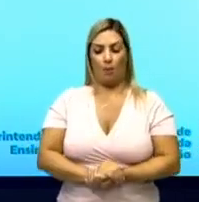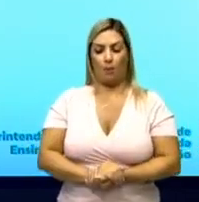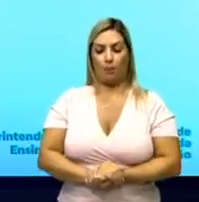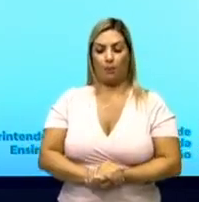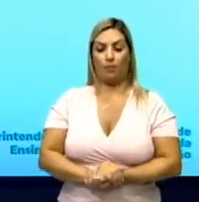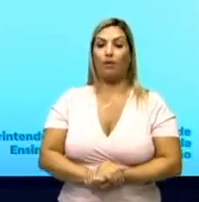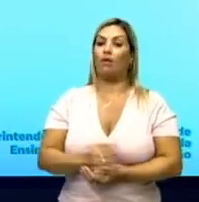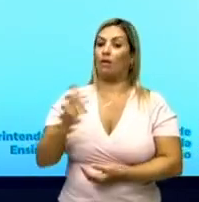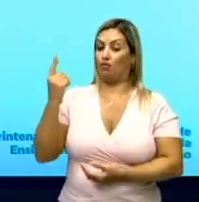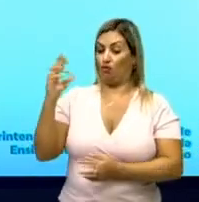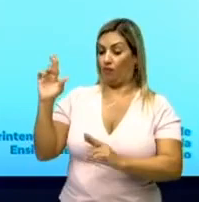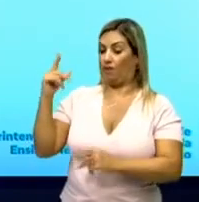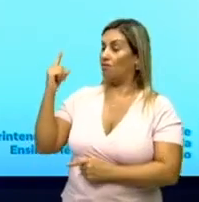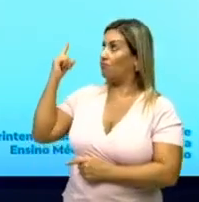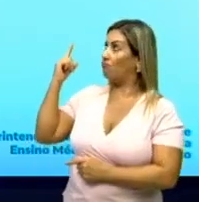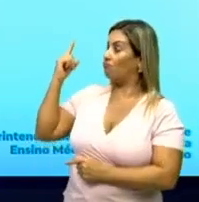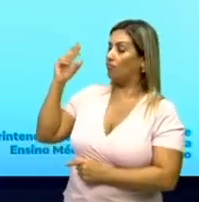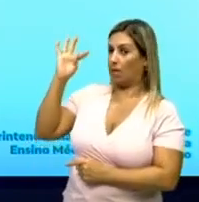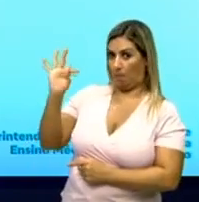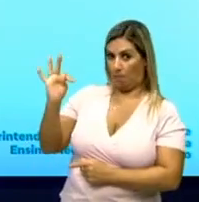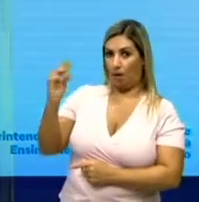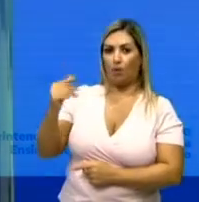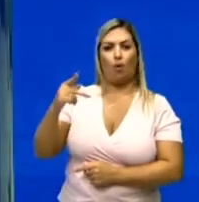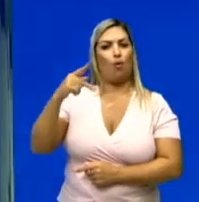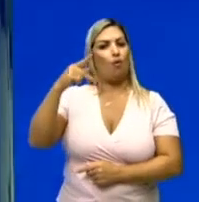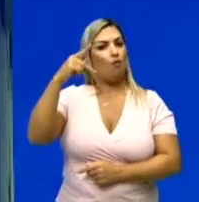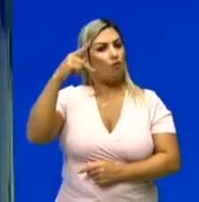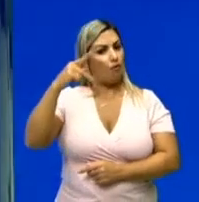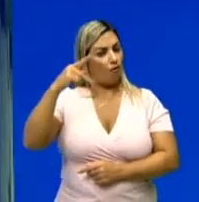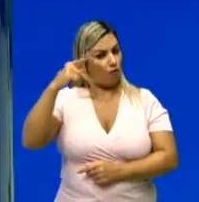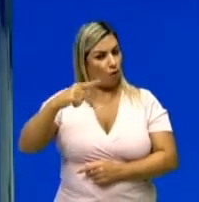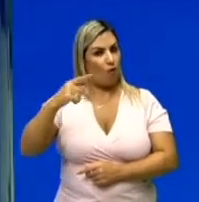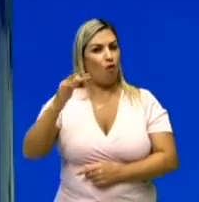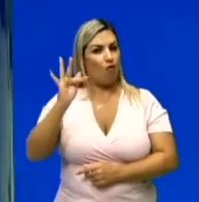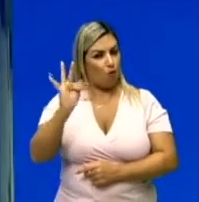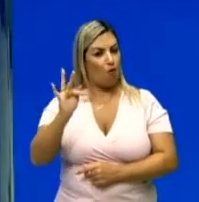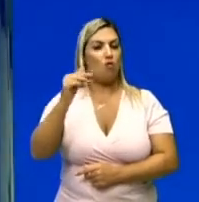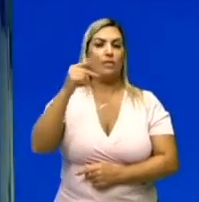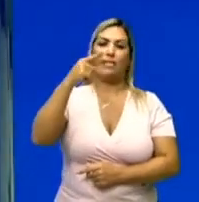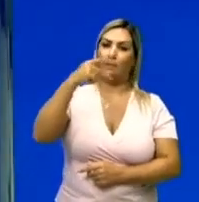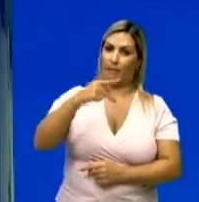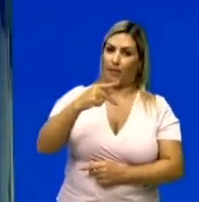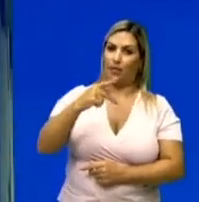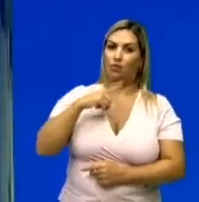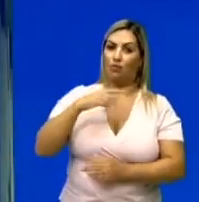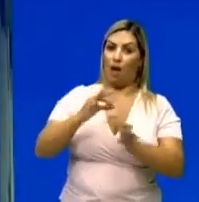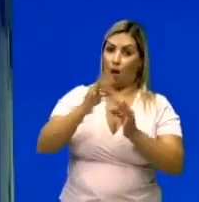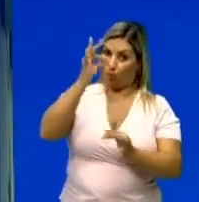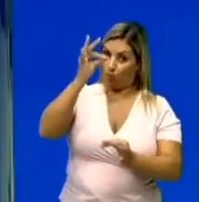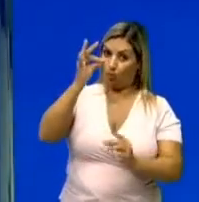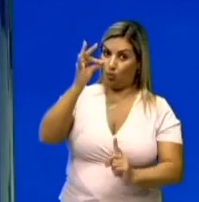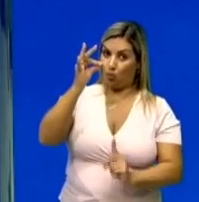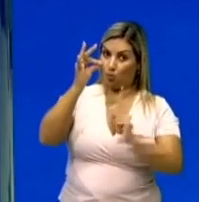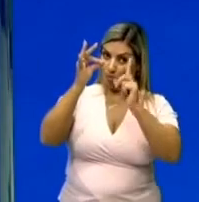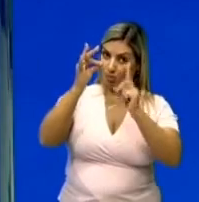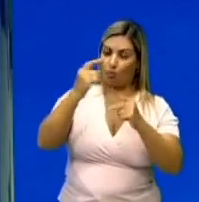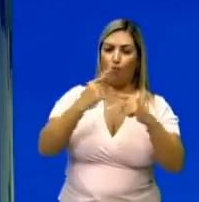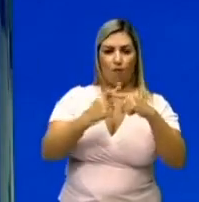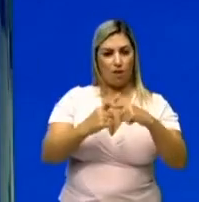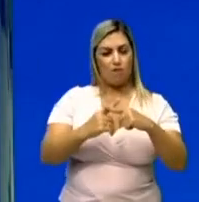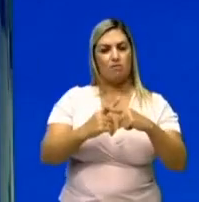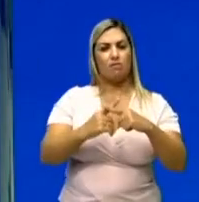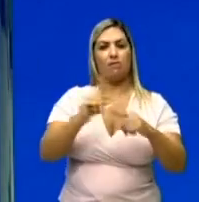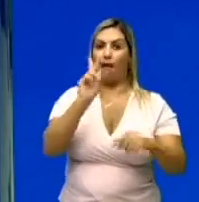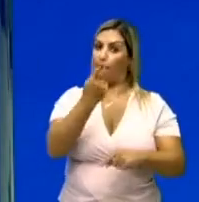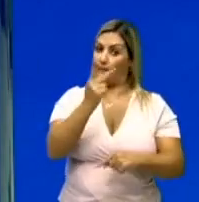força peso vezes. Quando ele subir, ele vai subir um certo deslocamento, uma certa altura. Então, eu vou fazer vezes